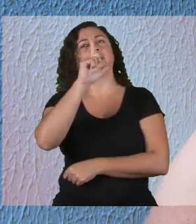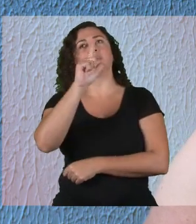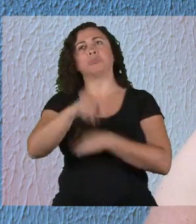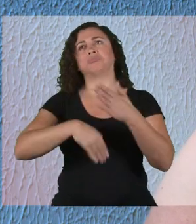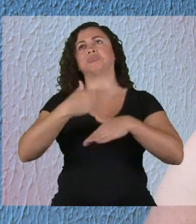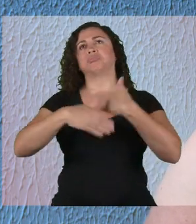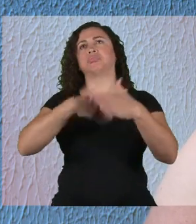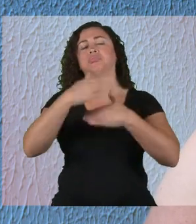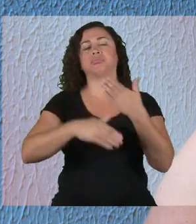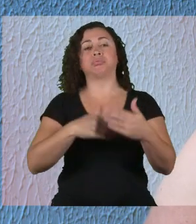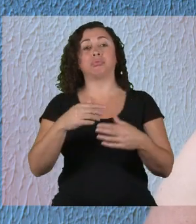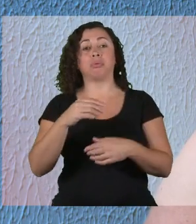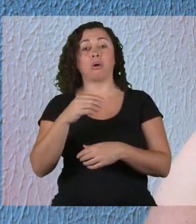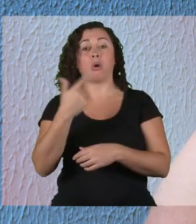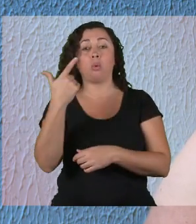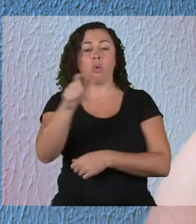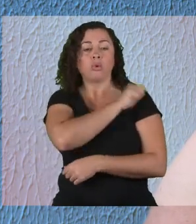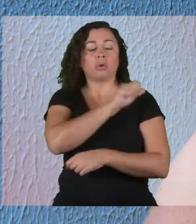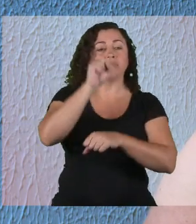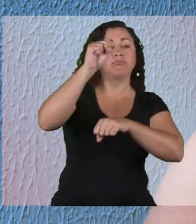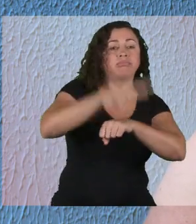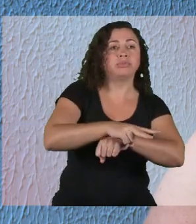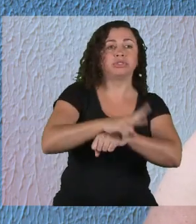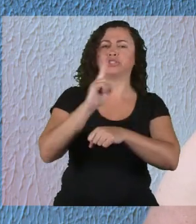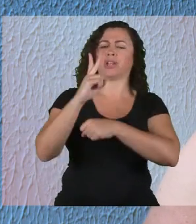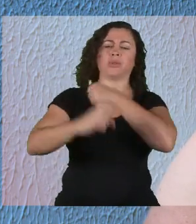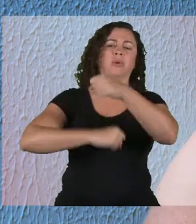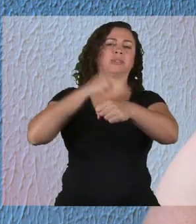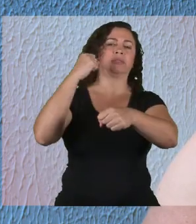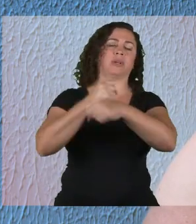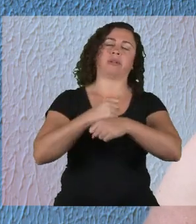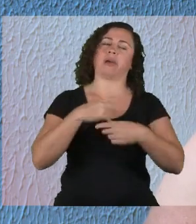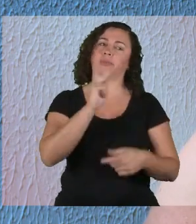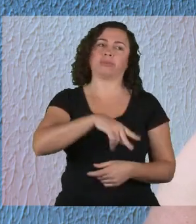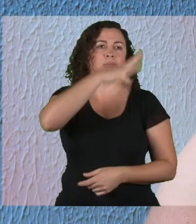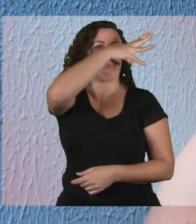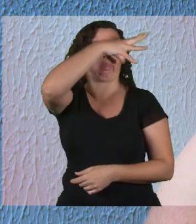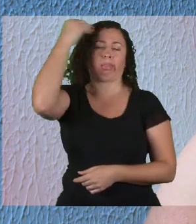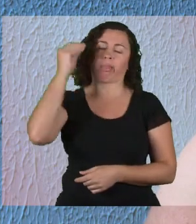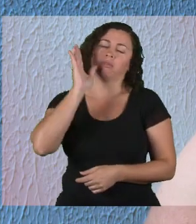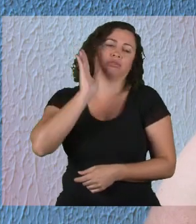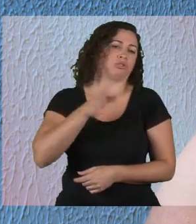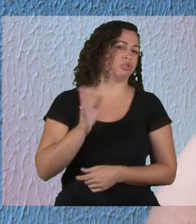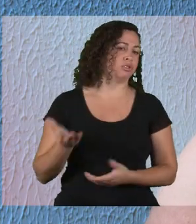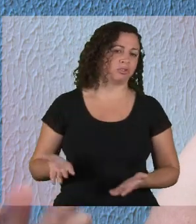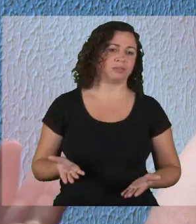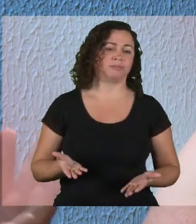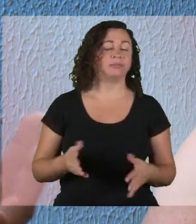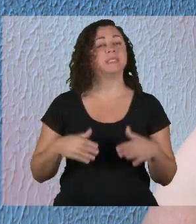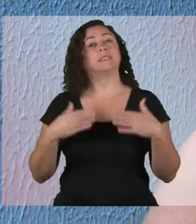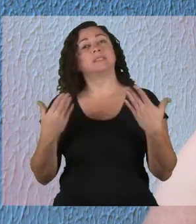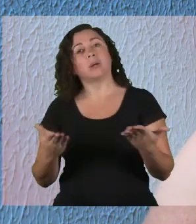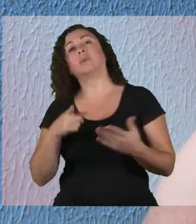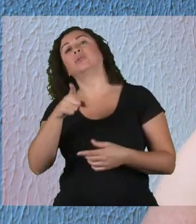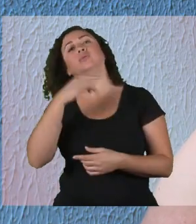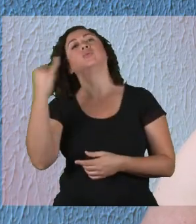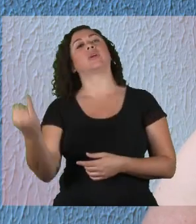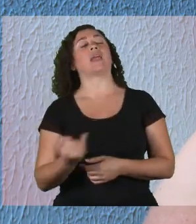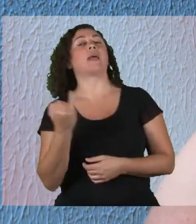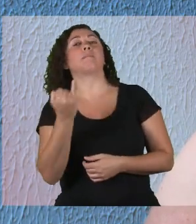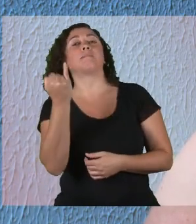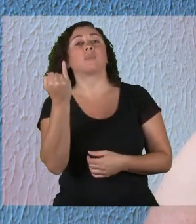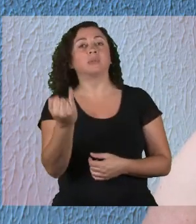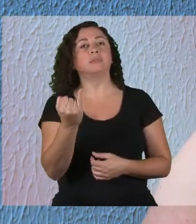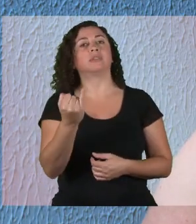Quando eles têm o segundo aluno surdo, já passaram dois anos que ele fez o curso, ele já esqueceu. Por isso